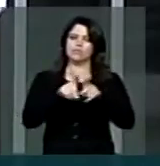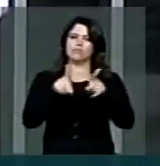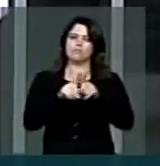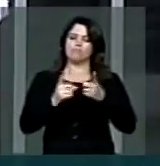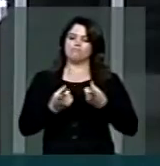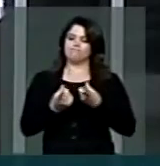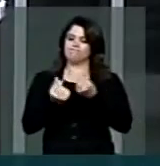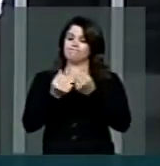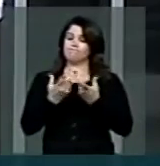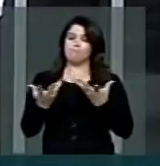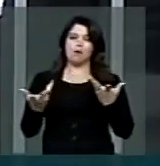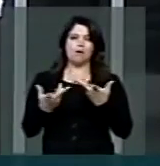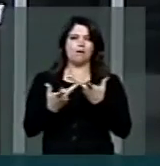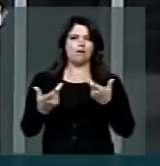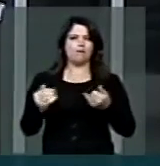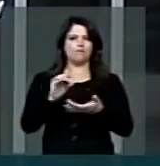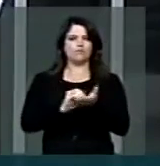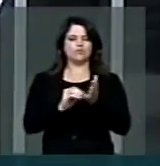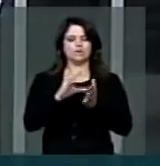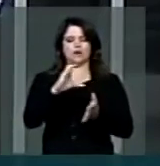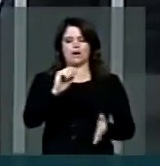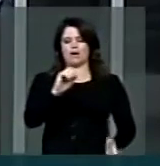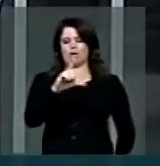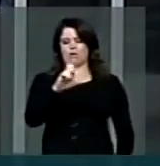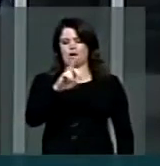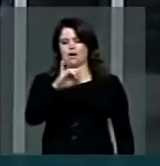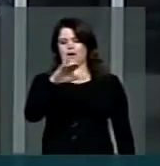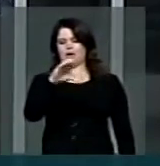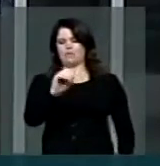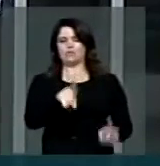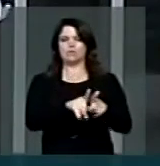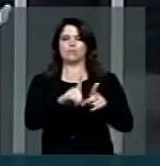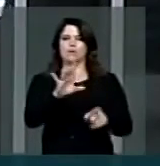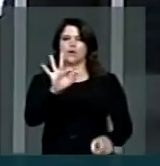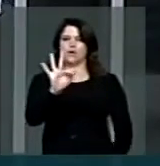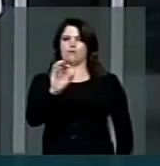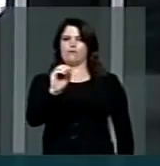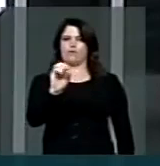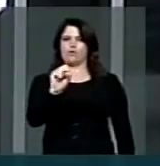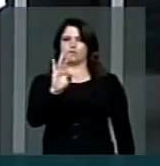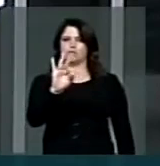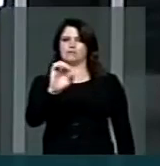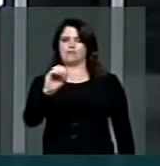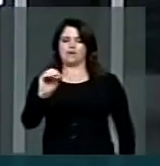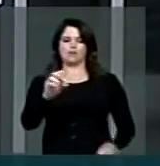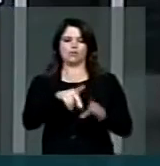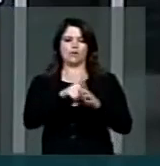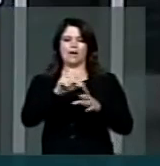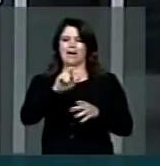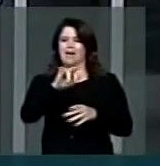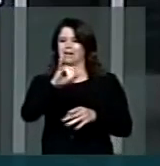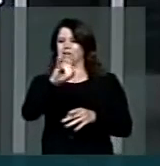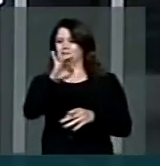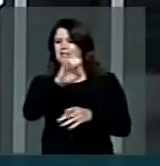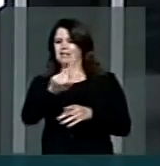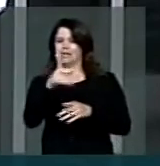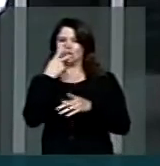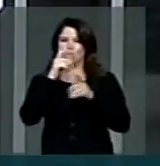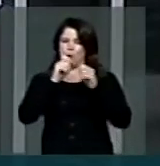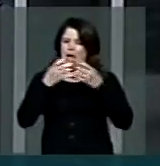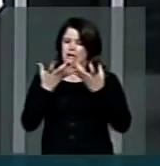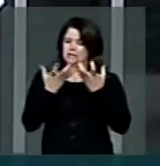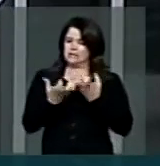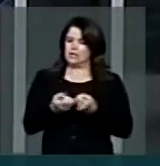riqueza extraordinária de calcário e fosfato. Protegida pela aridez do solo do sertão central cearense,